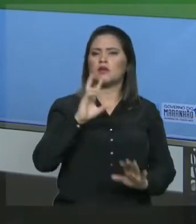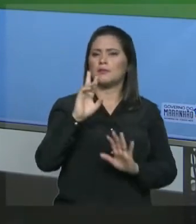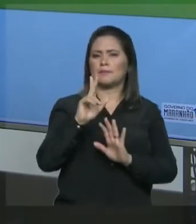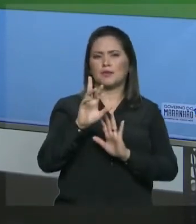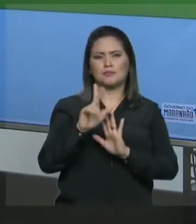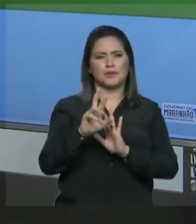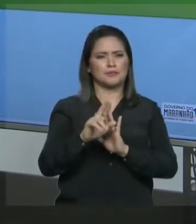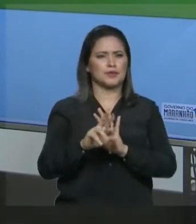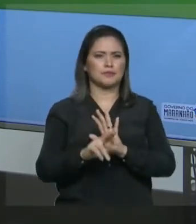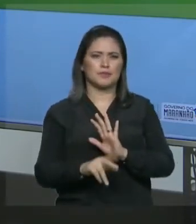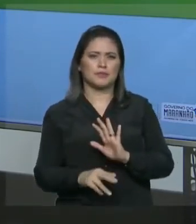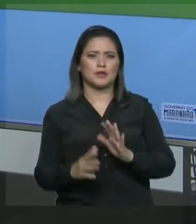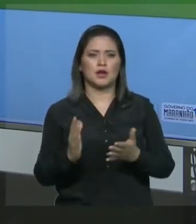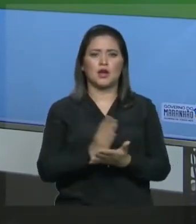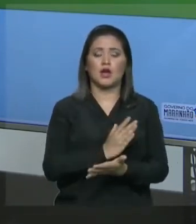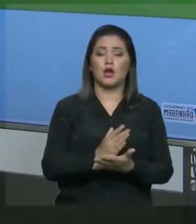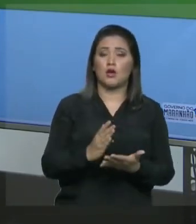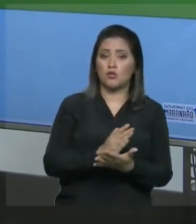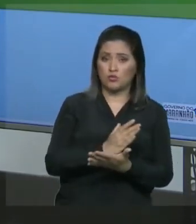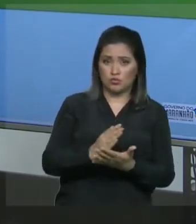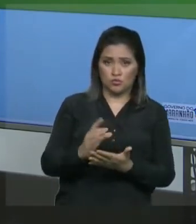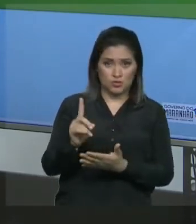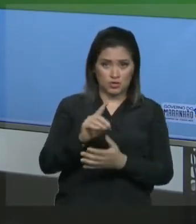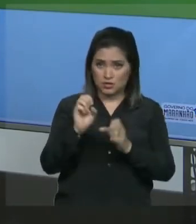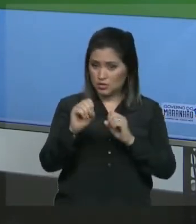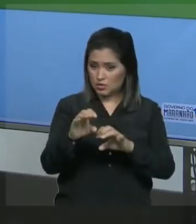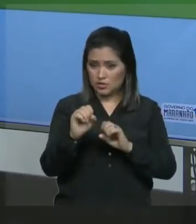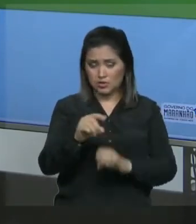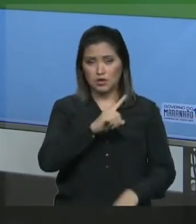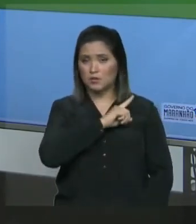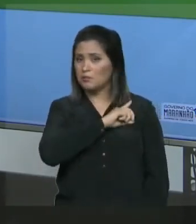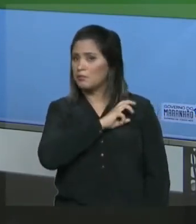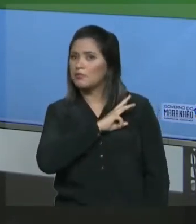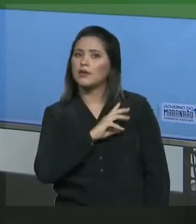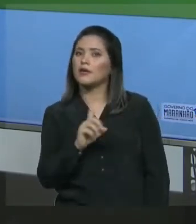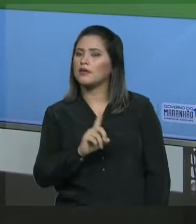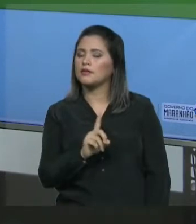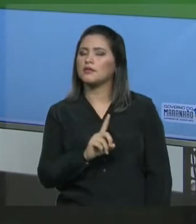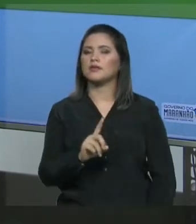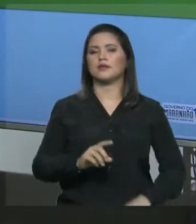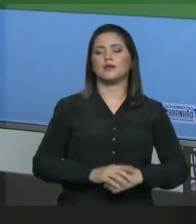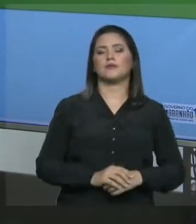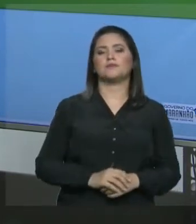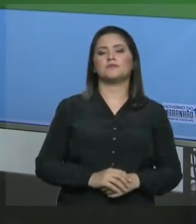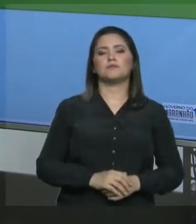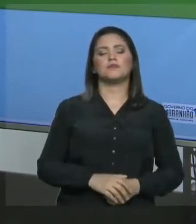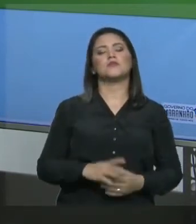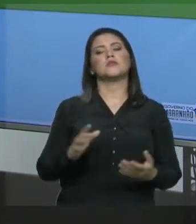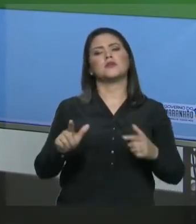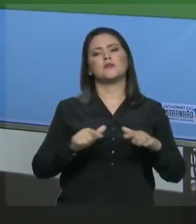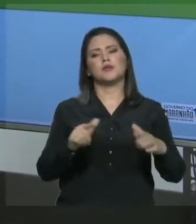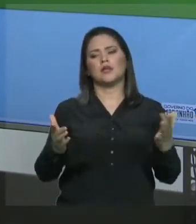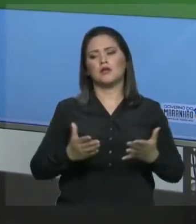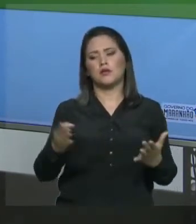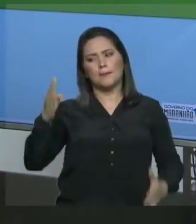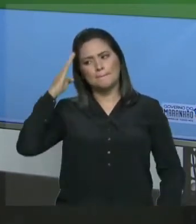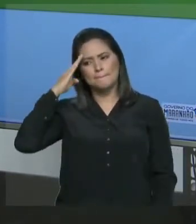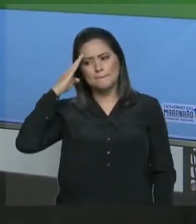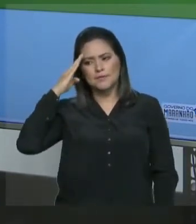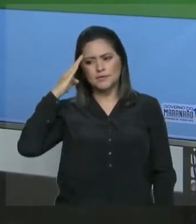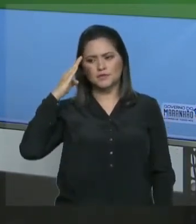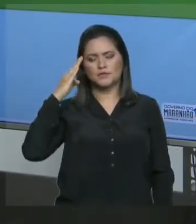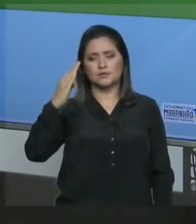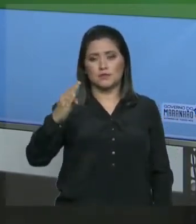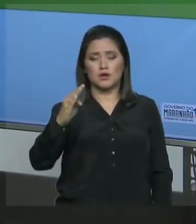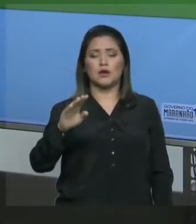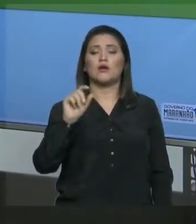Algumas, inclusive, nós não trabalhamos no ensino médio. Vamos trabalhar com as principais concentrações que estão sendo trabalhadas